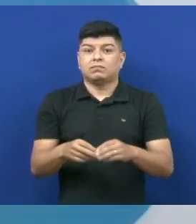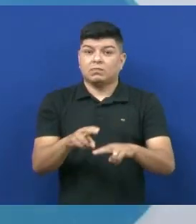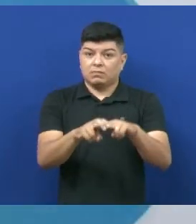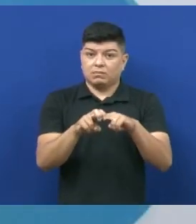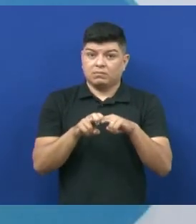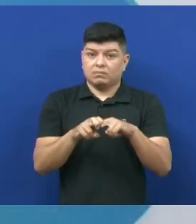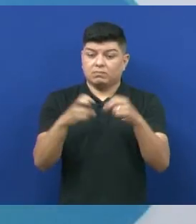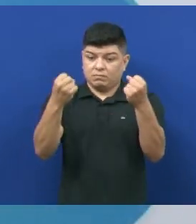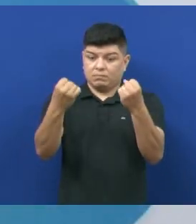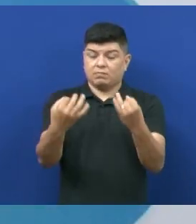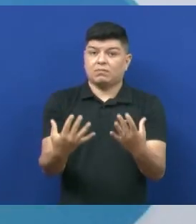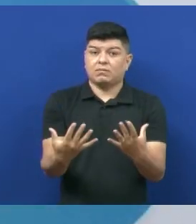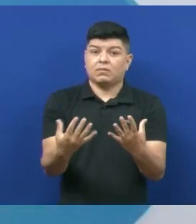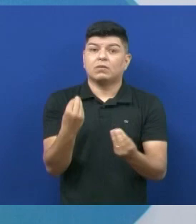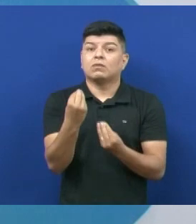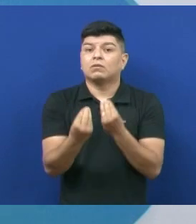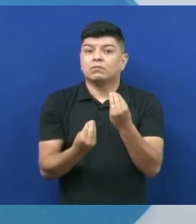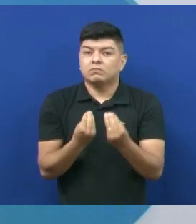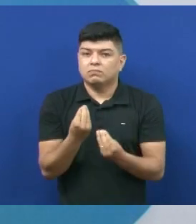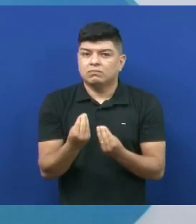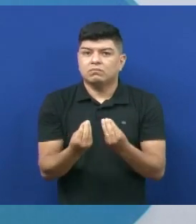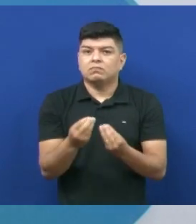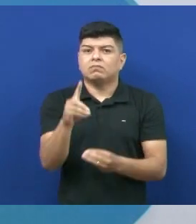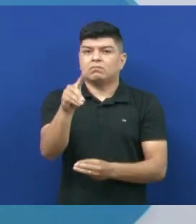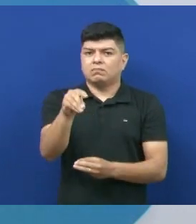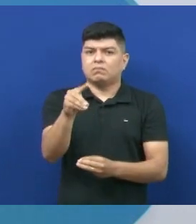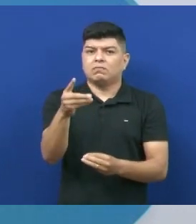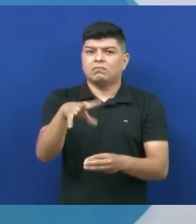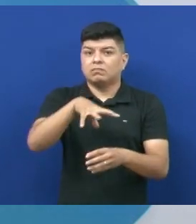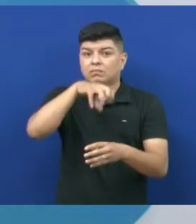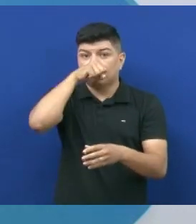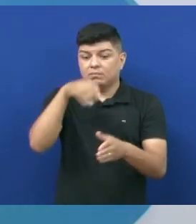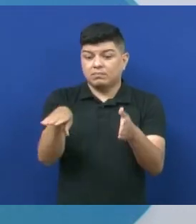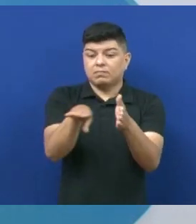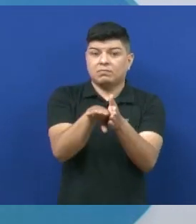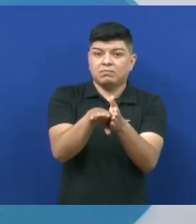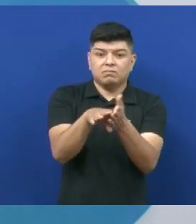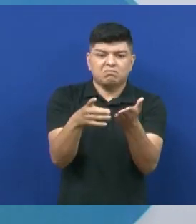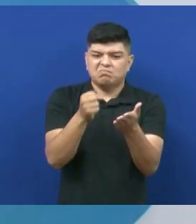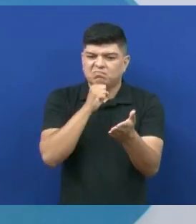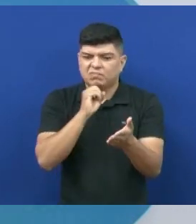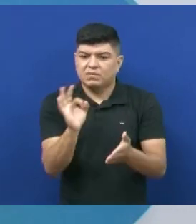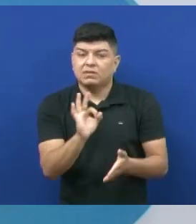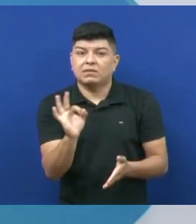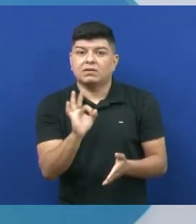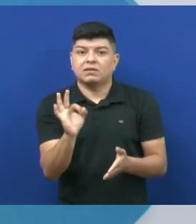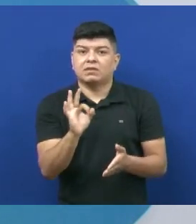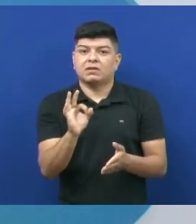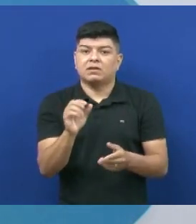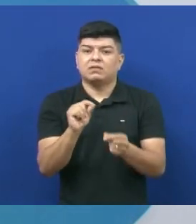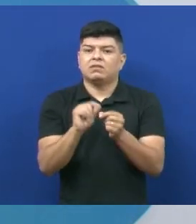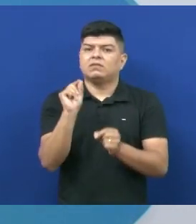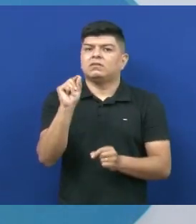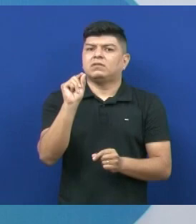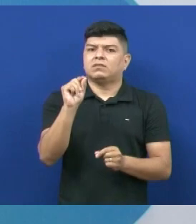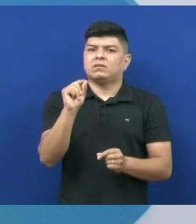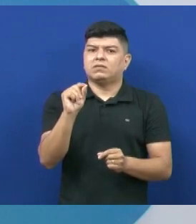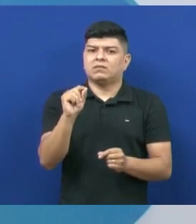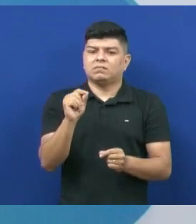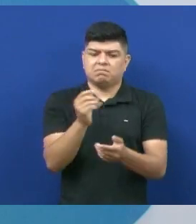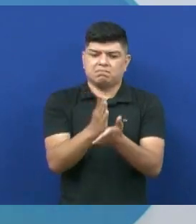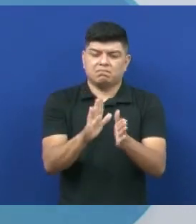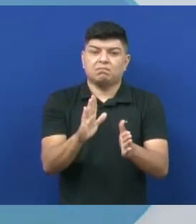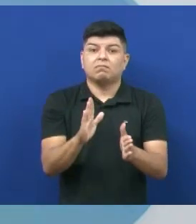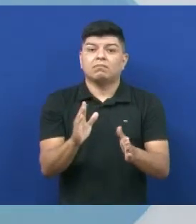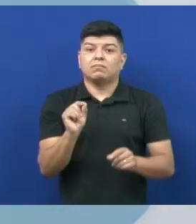Aí, a explicação. Como é que o ar chegava, não se estragava? O que faria estragar os micro